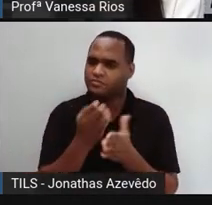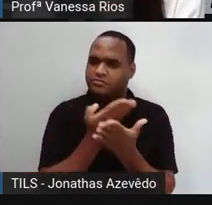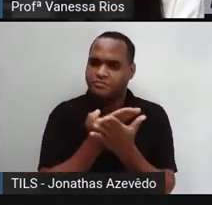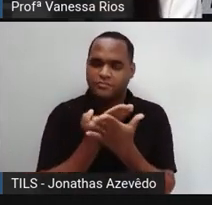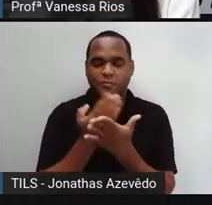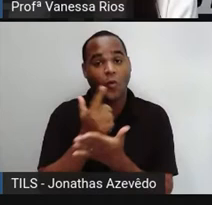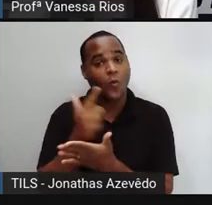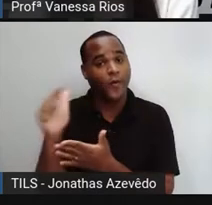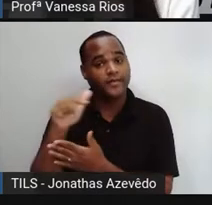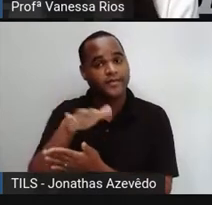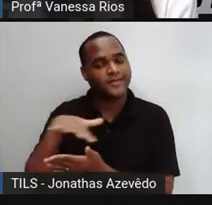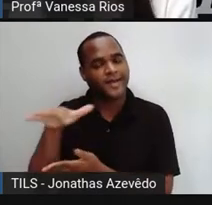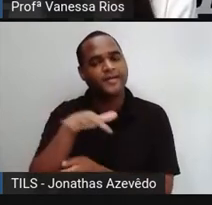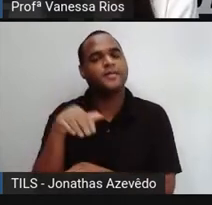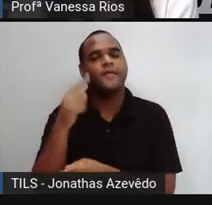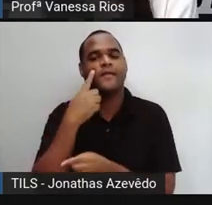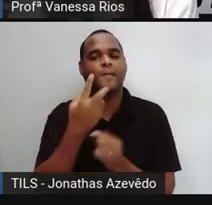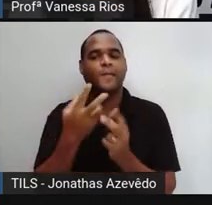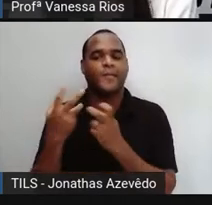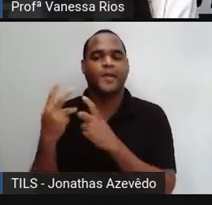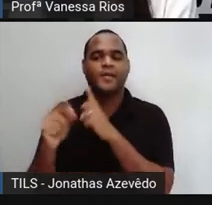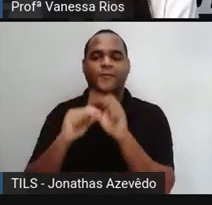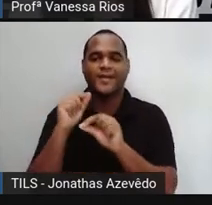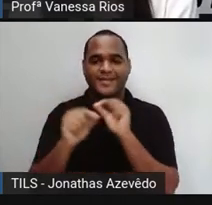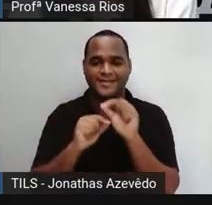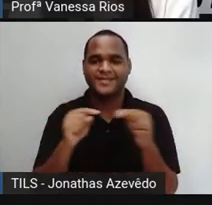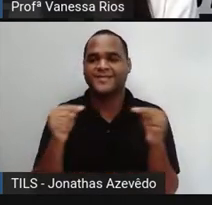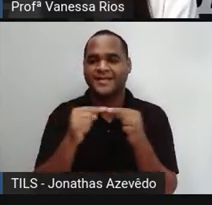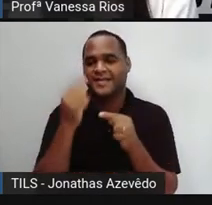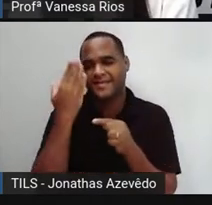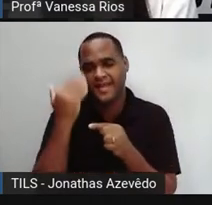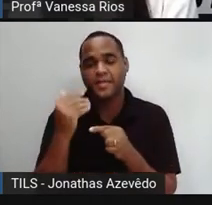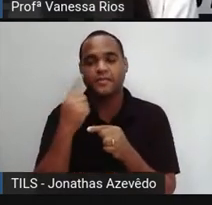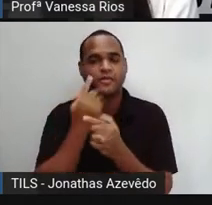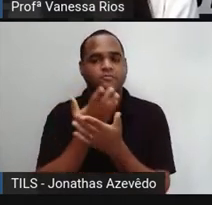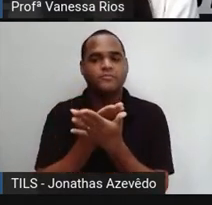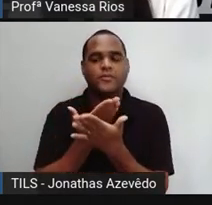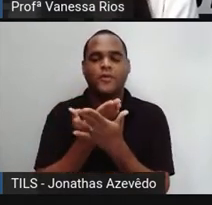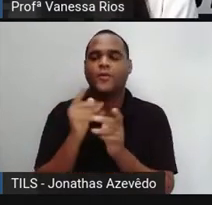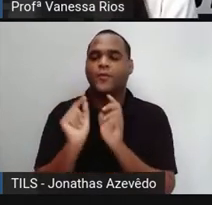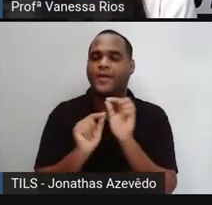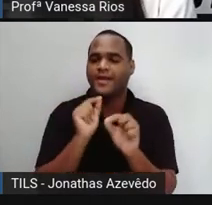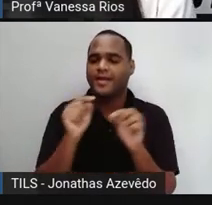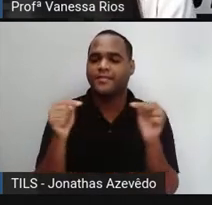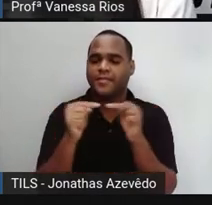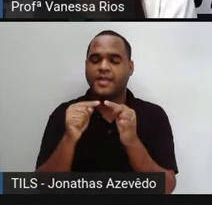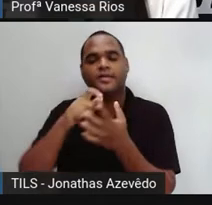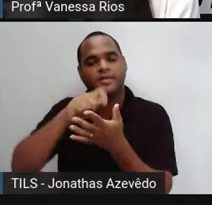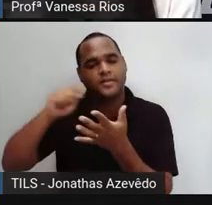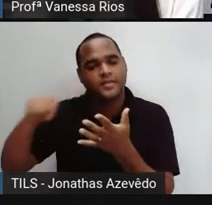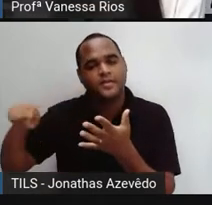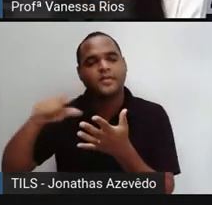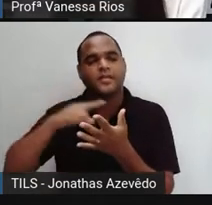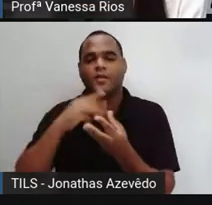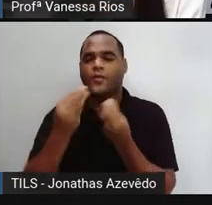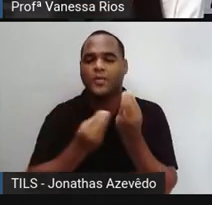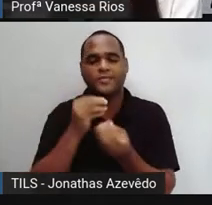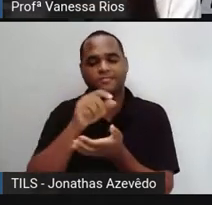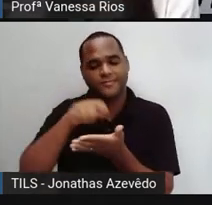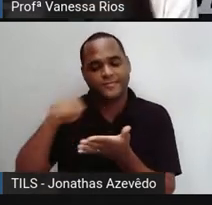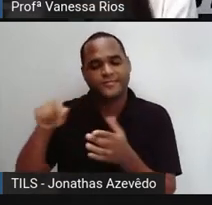área, não é? Observando isso aí quando a gente estudou sobre a invenção da escrita, como a escrita